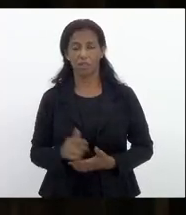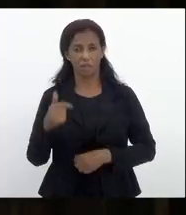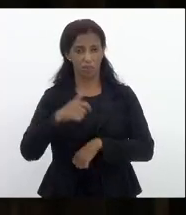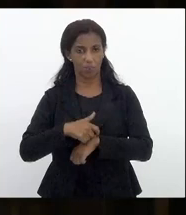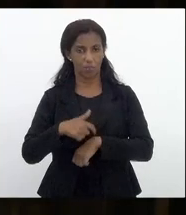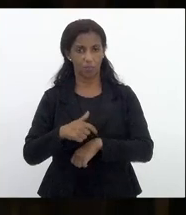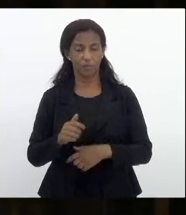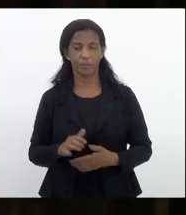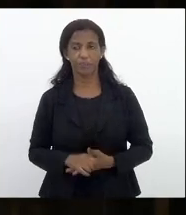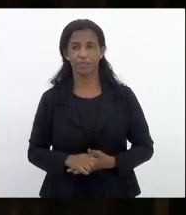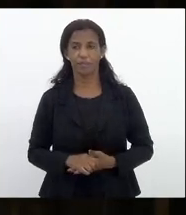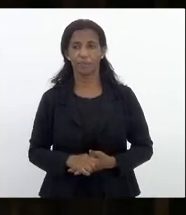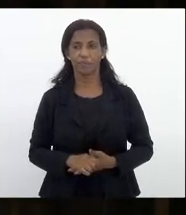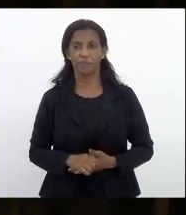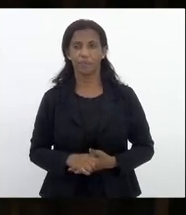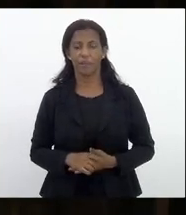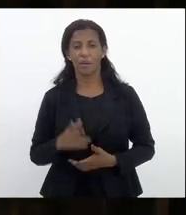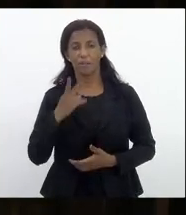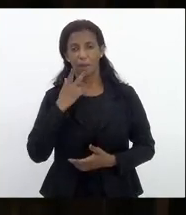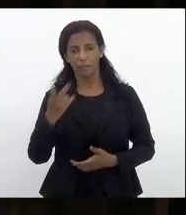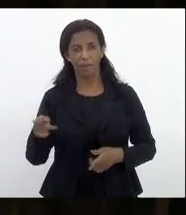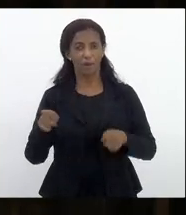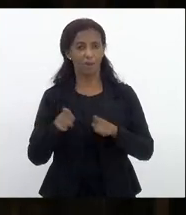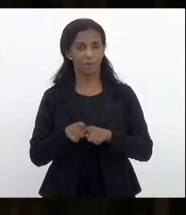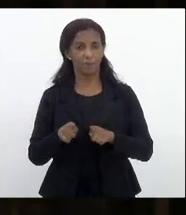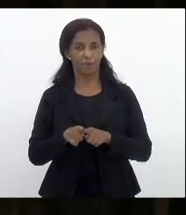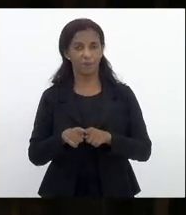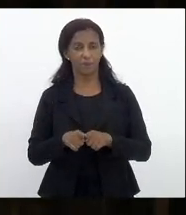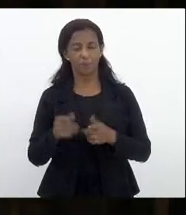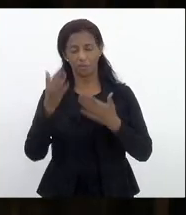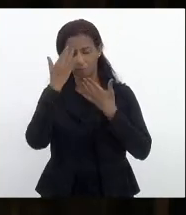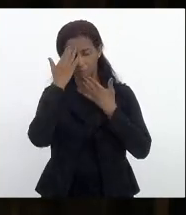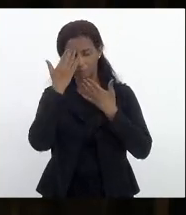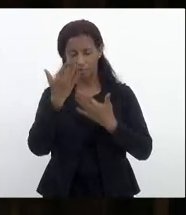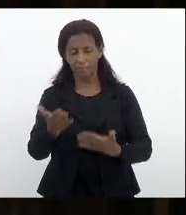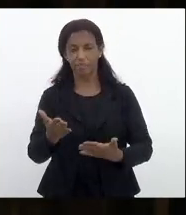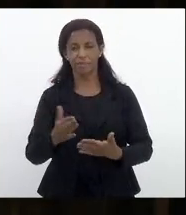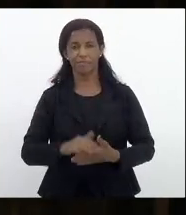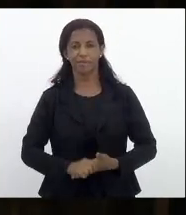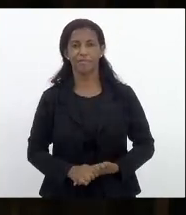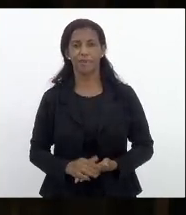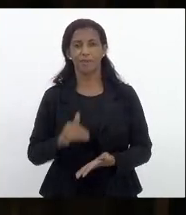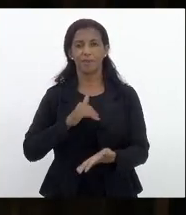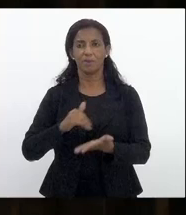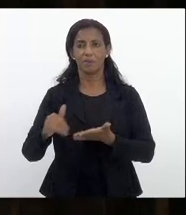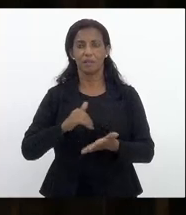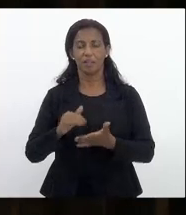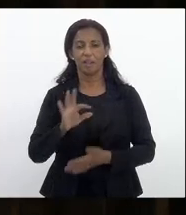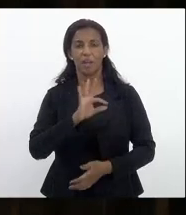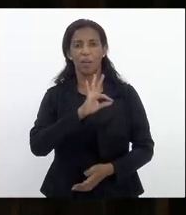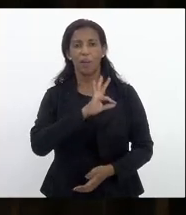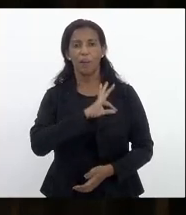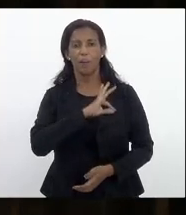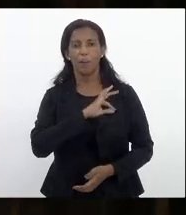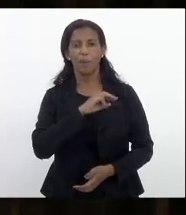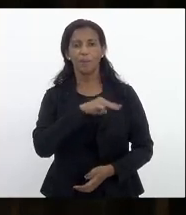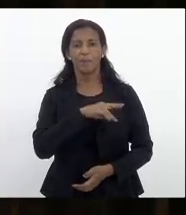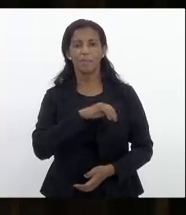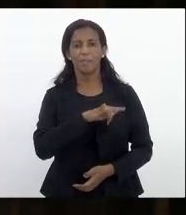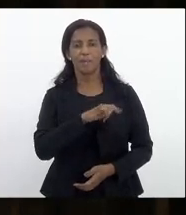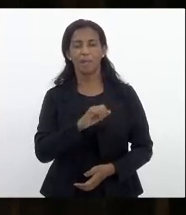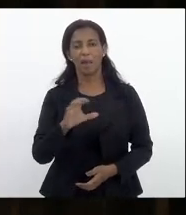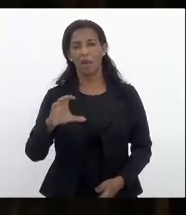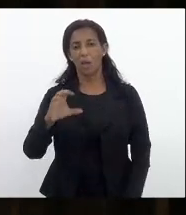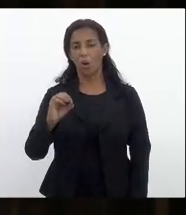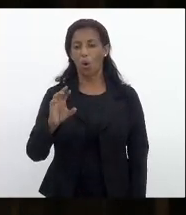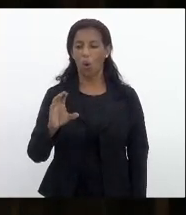momento para fazer aqui os meus agradecimentos ao secretário de polícia militar coronel Henrique